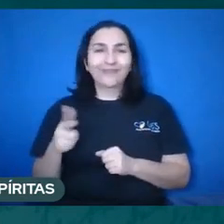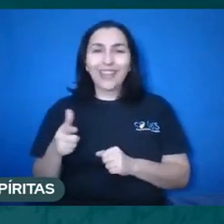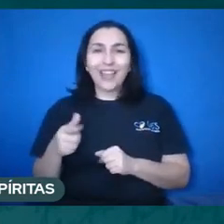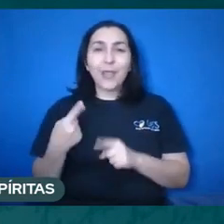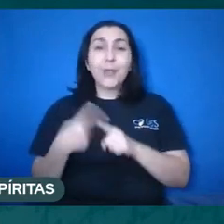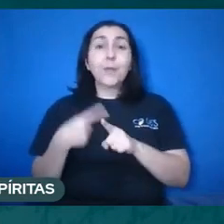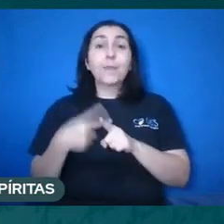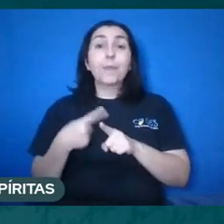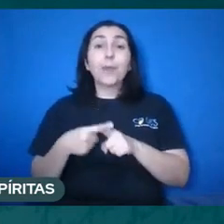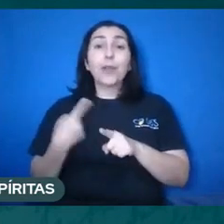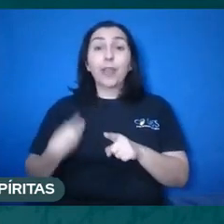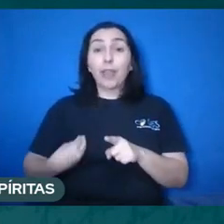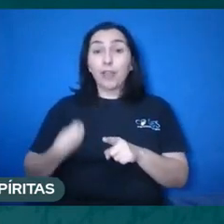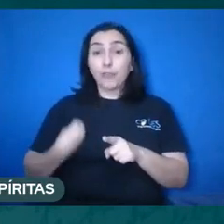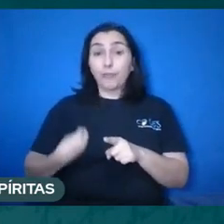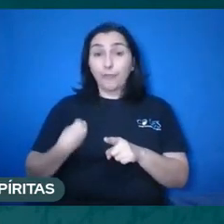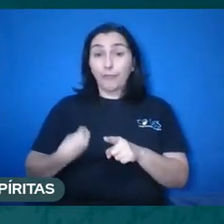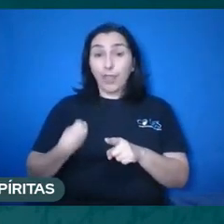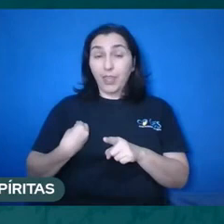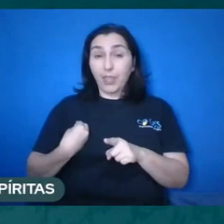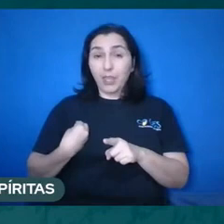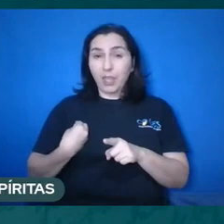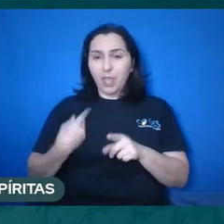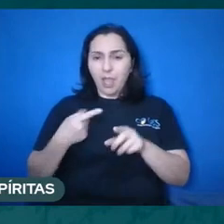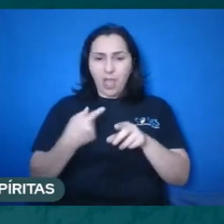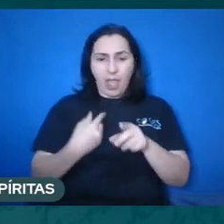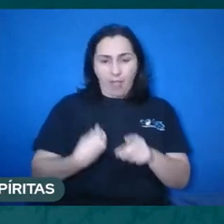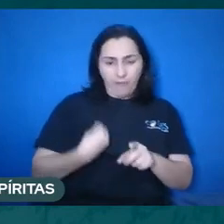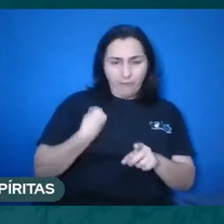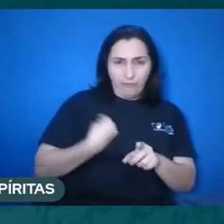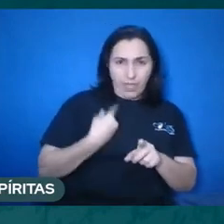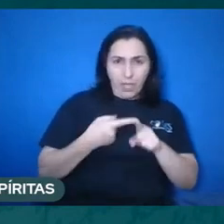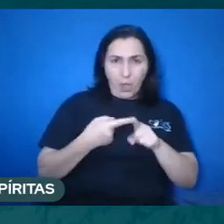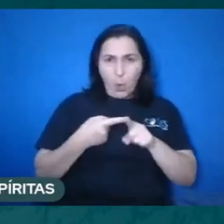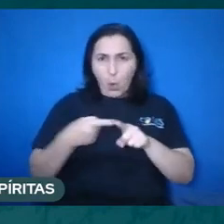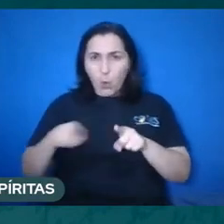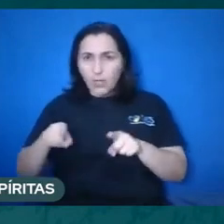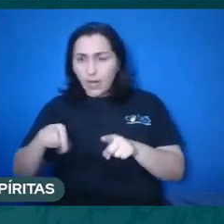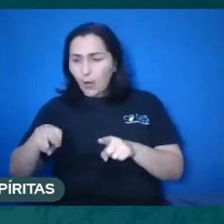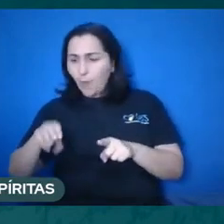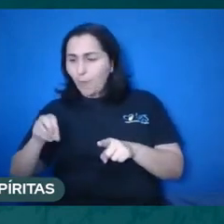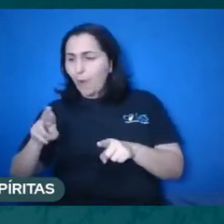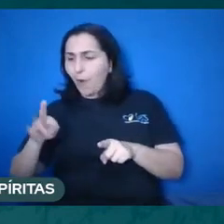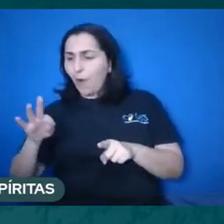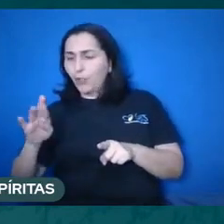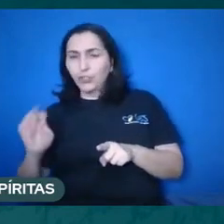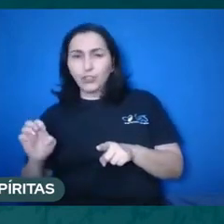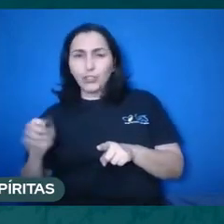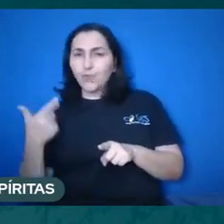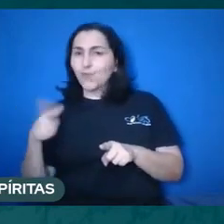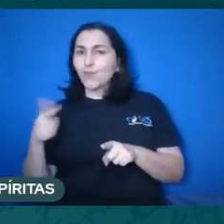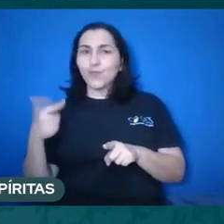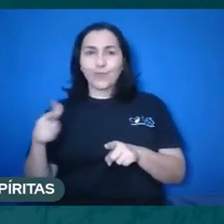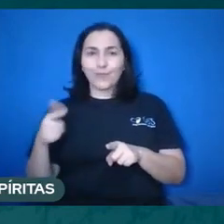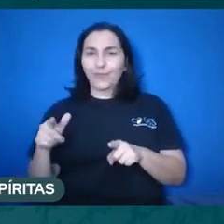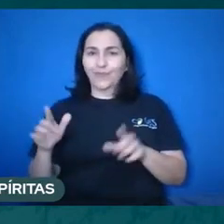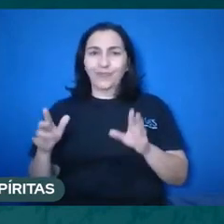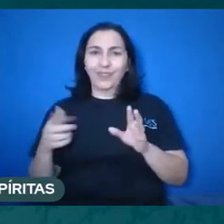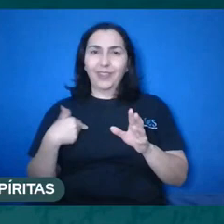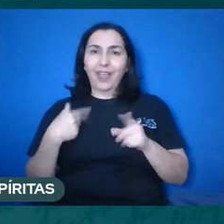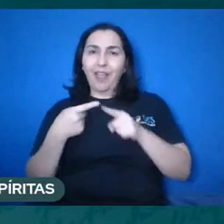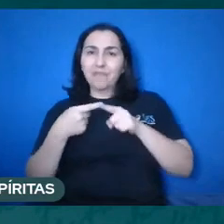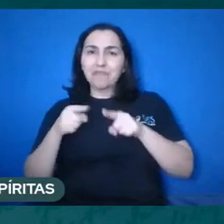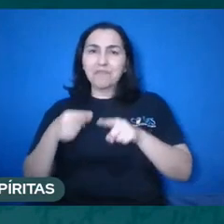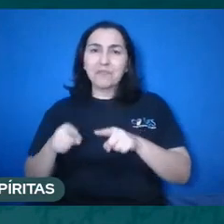percebe que morte não é contrário de vida, é contrário de nascimento, que os antagonistas são nascer e